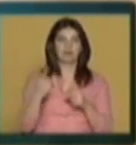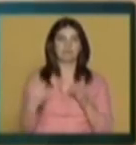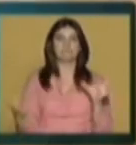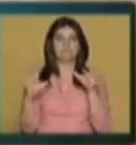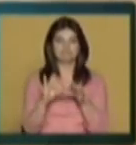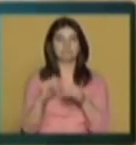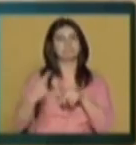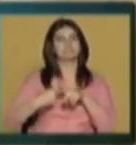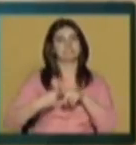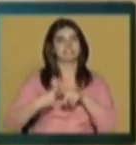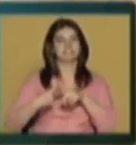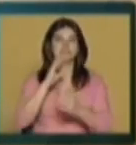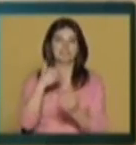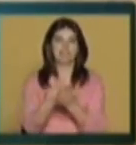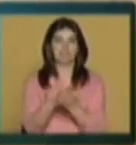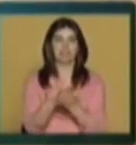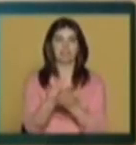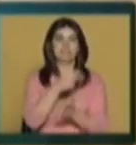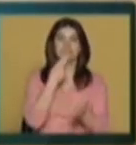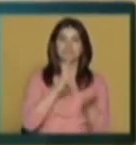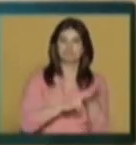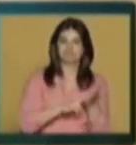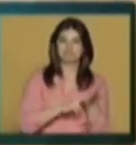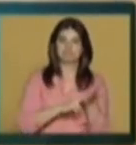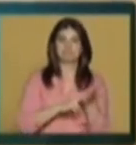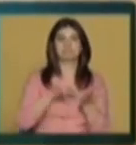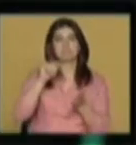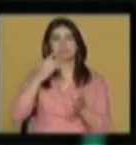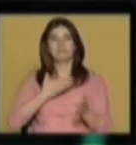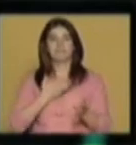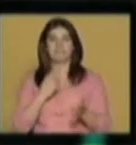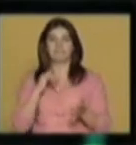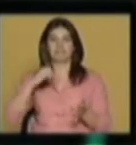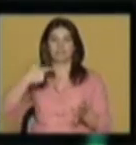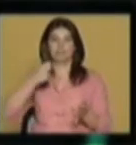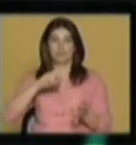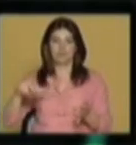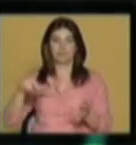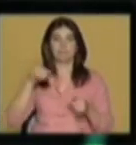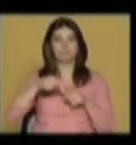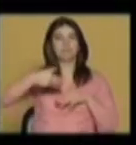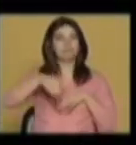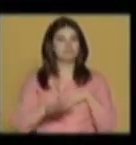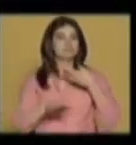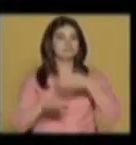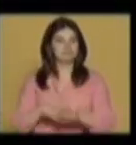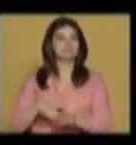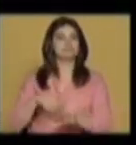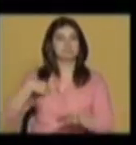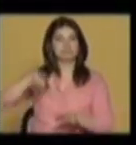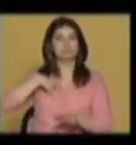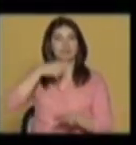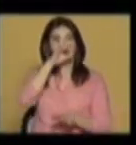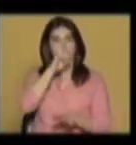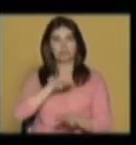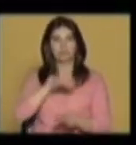realmente interessante entre o real e o virtual. São passos numa terra pouco explorada entre nós, que